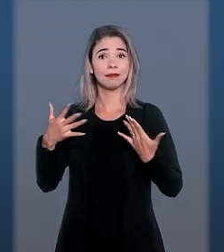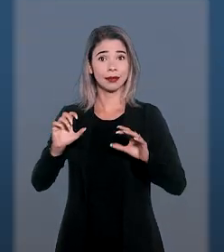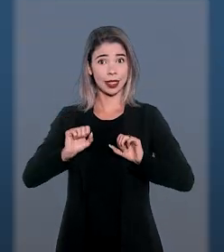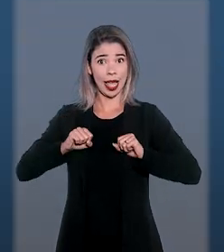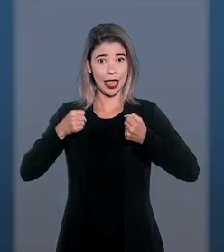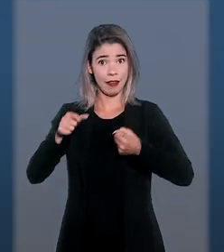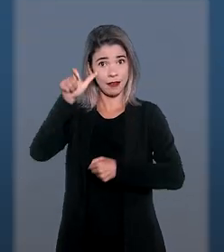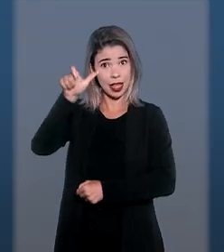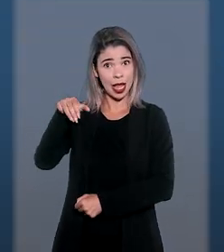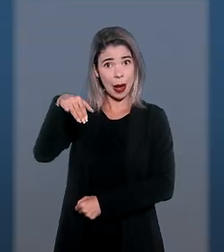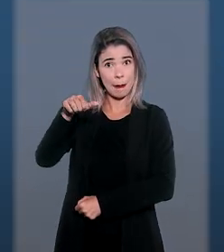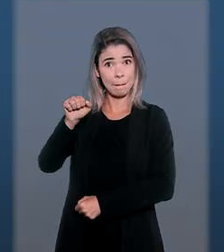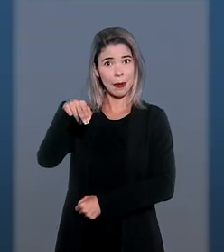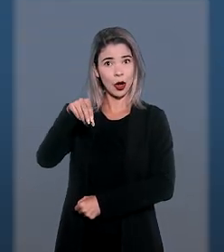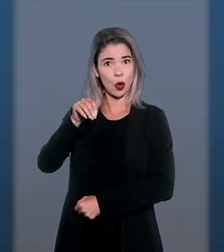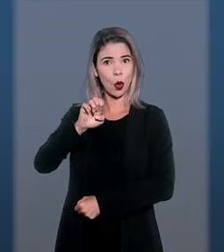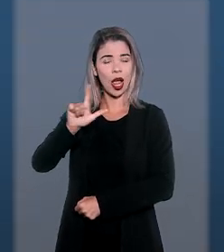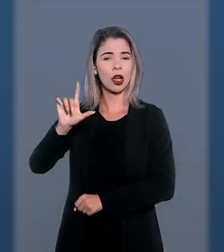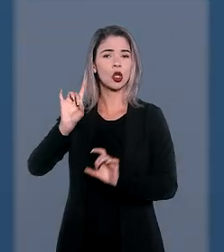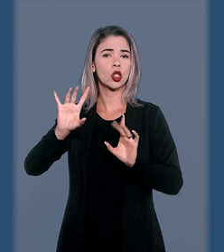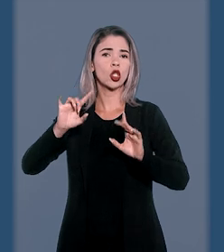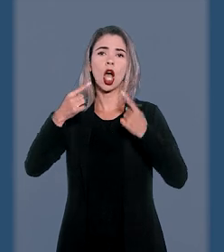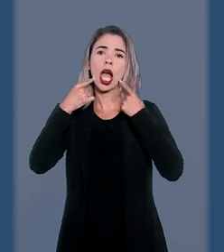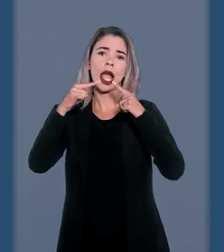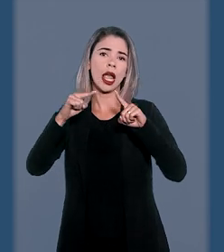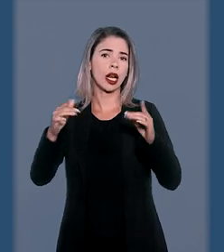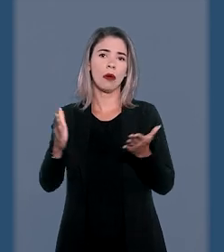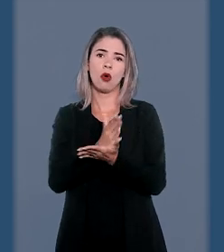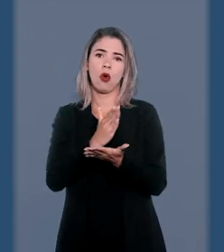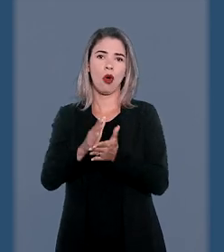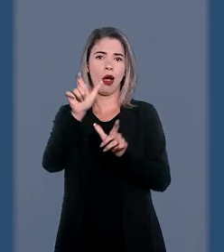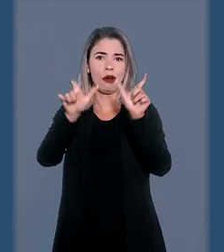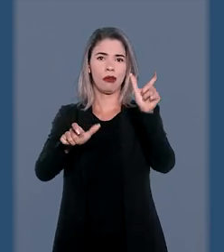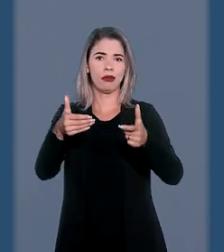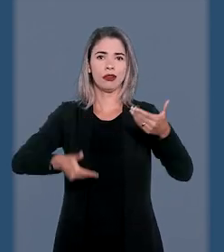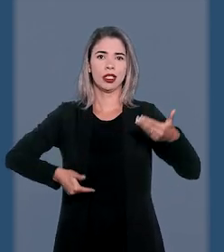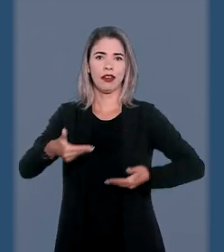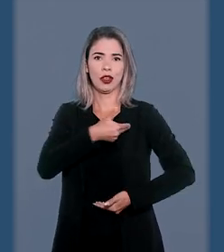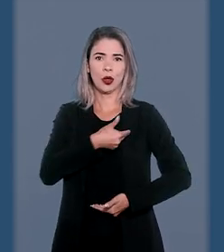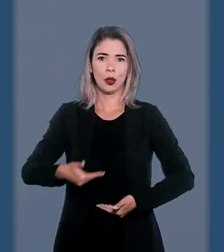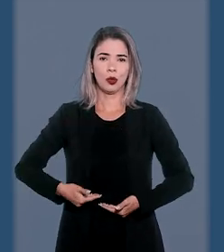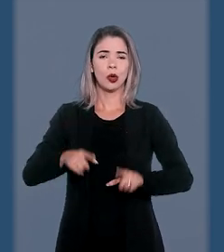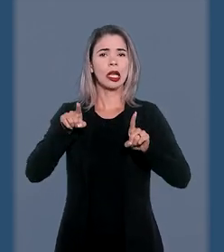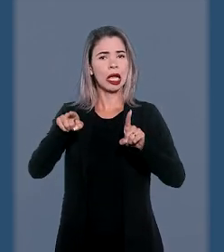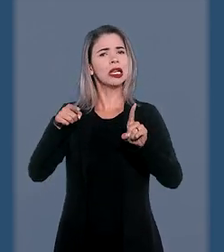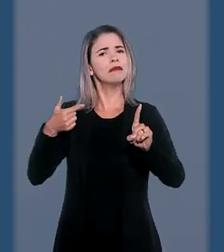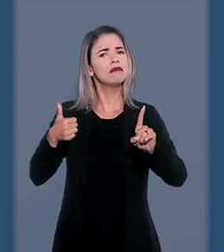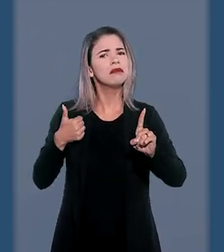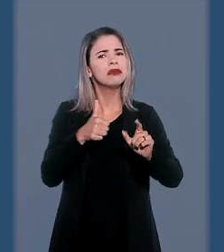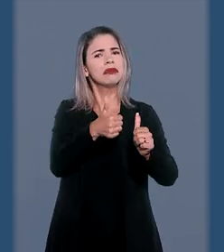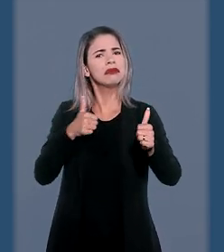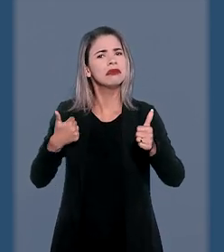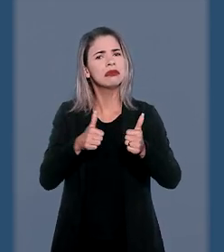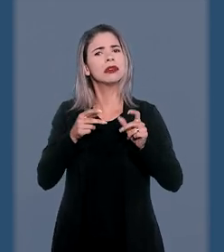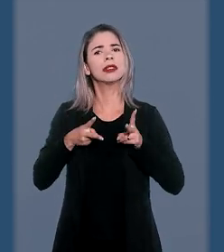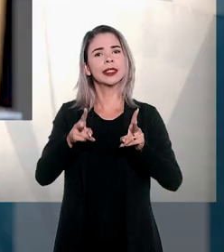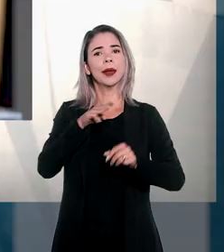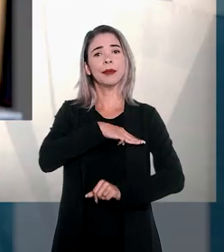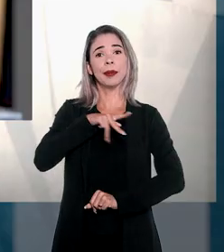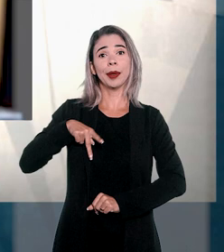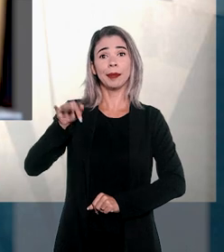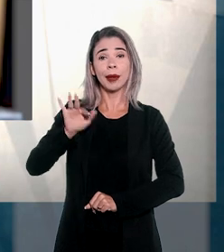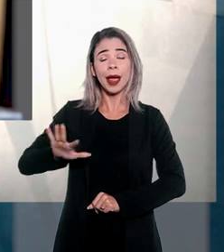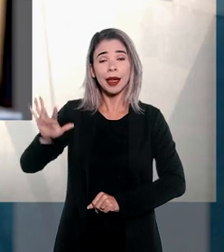Pastana, alegou que ele fez apenas críticas aos servidores públicos e que é alvo de sistemática perseguição no MPF.